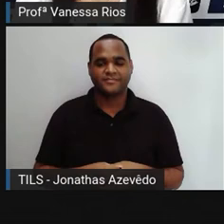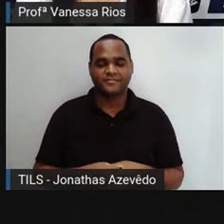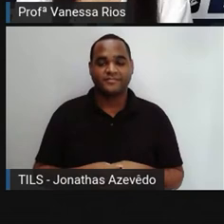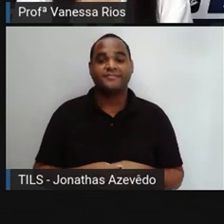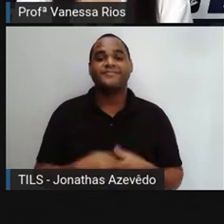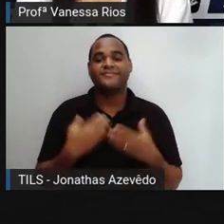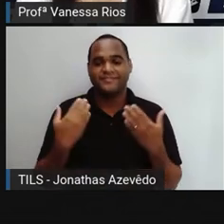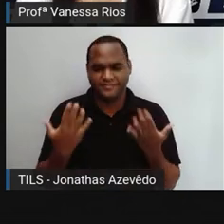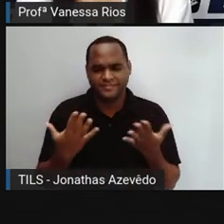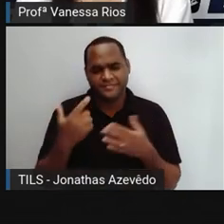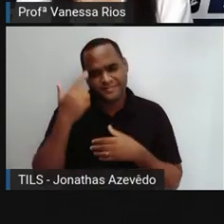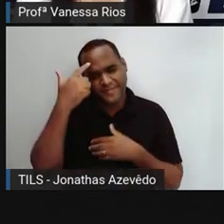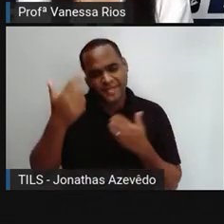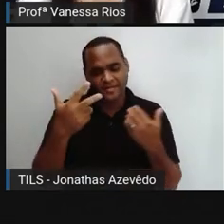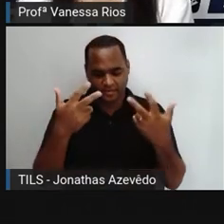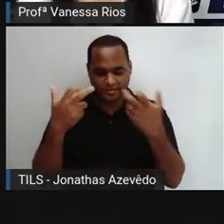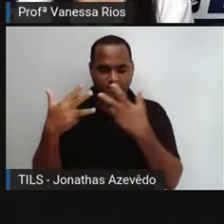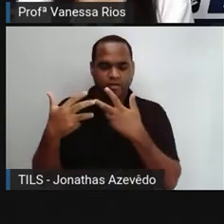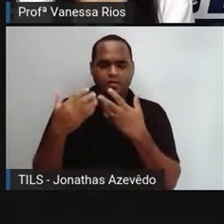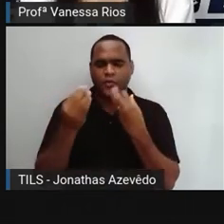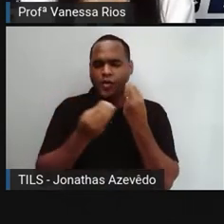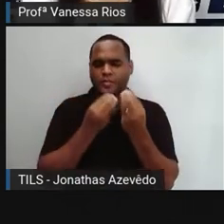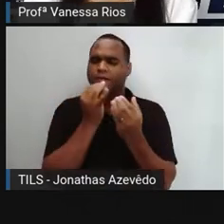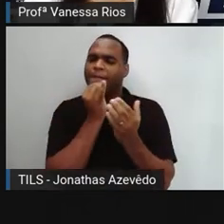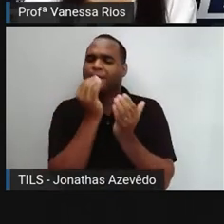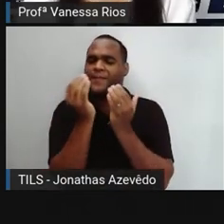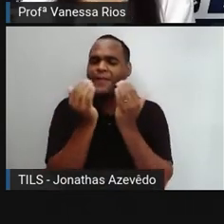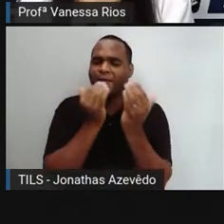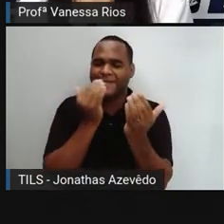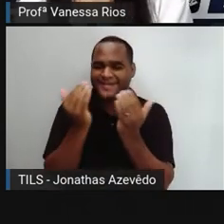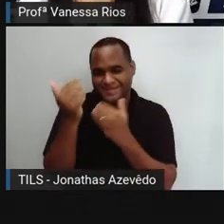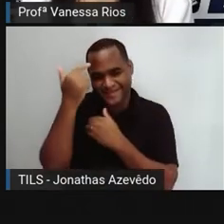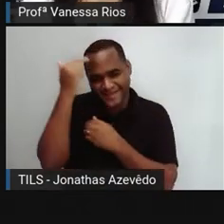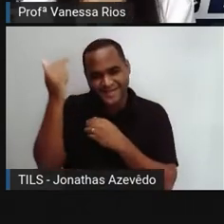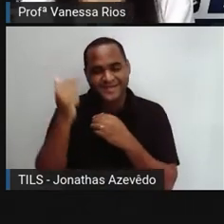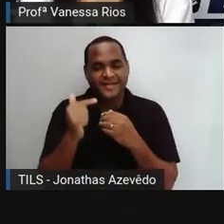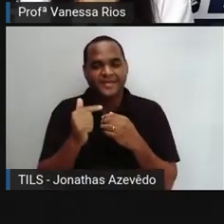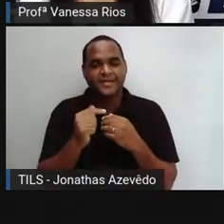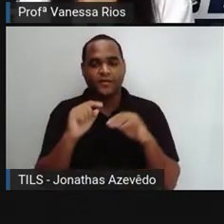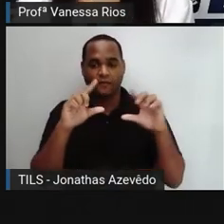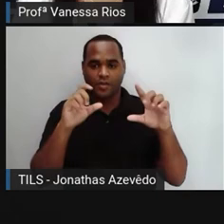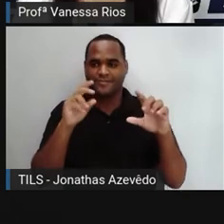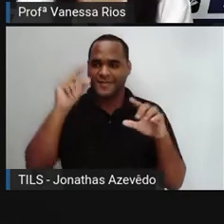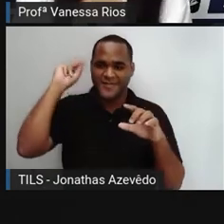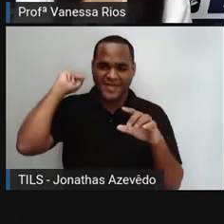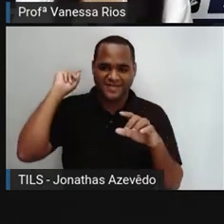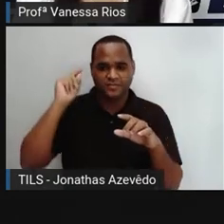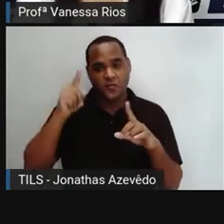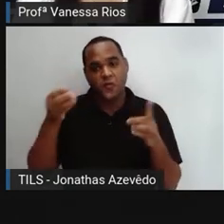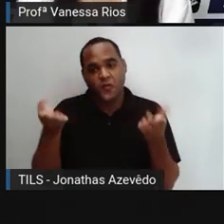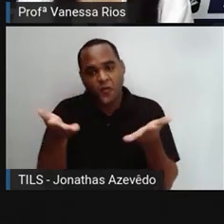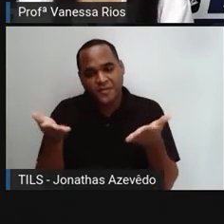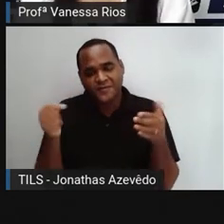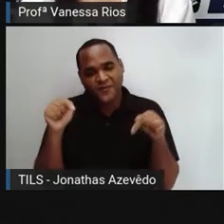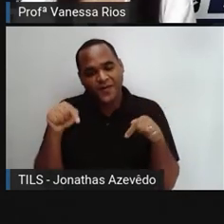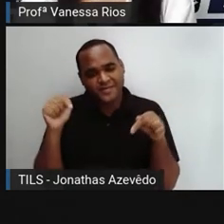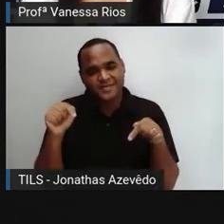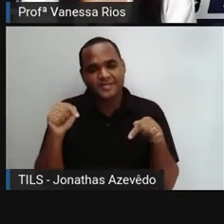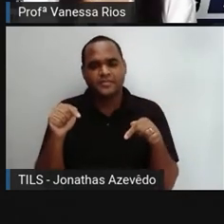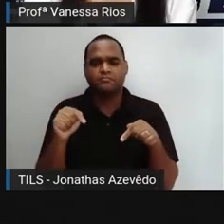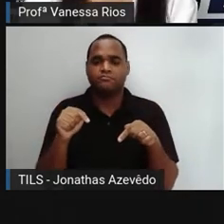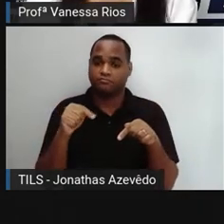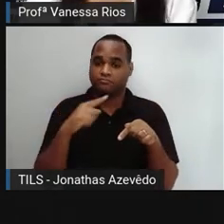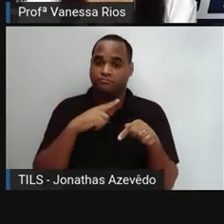E aí, quando a gente observa e faz a comparação, né? Entre essas duas fotografias, a PRO tem aí alguns